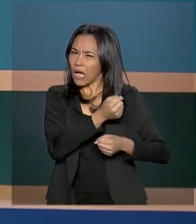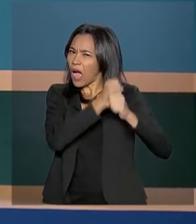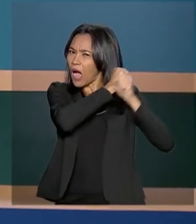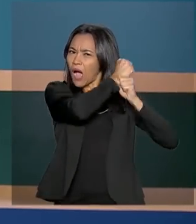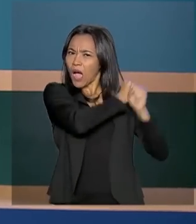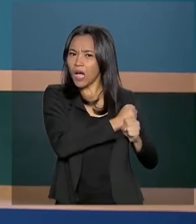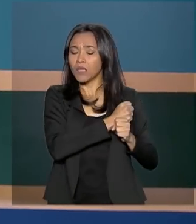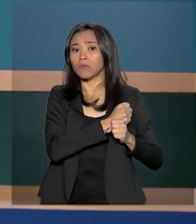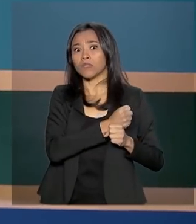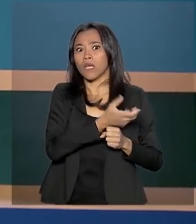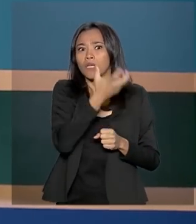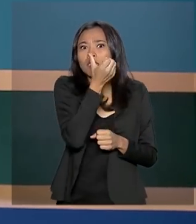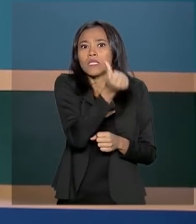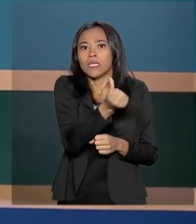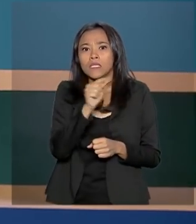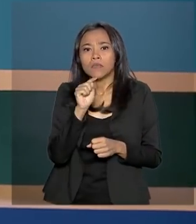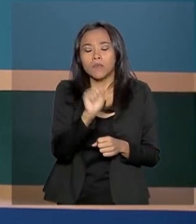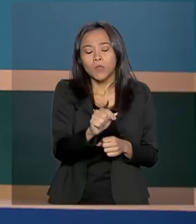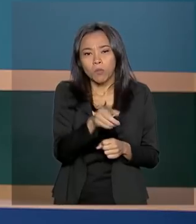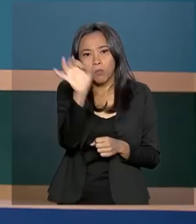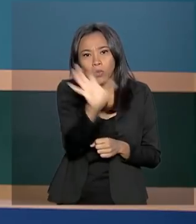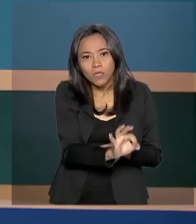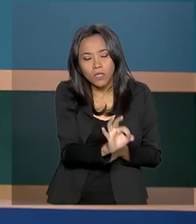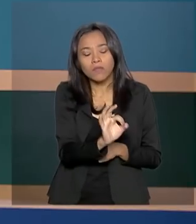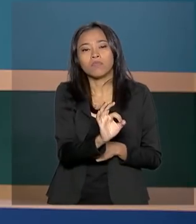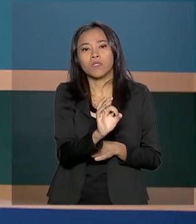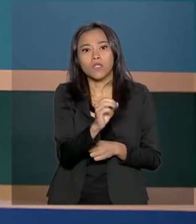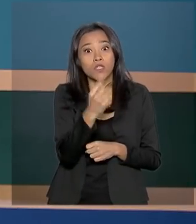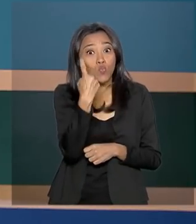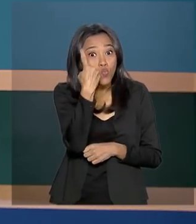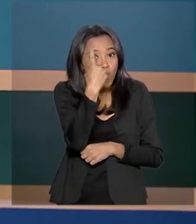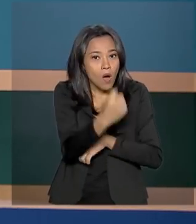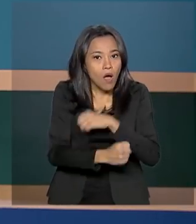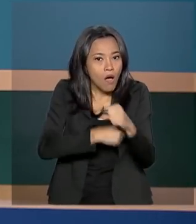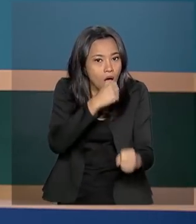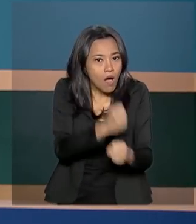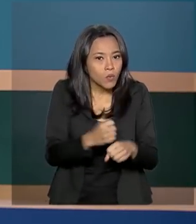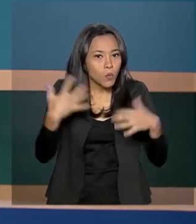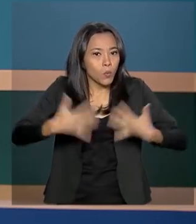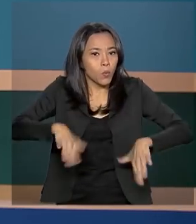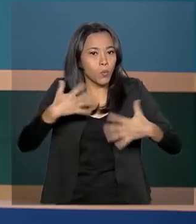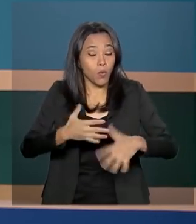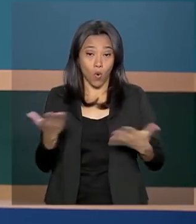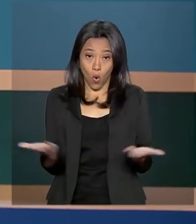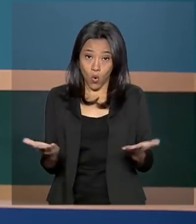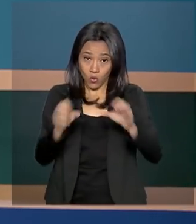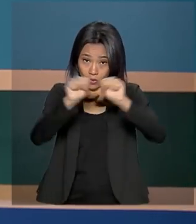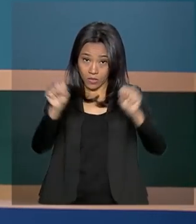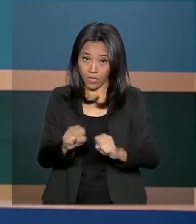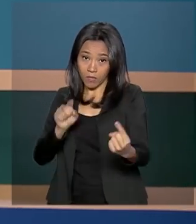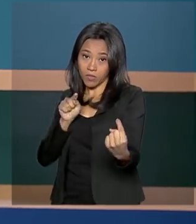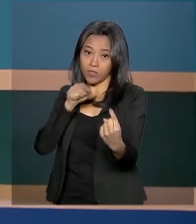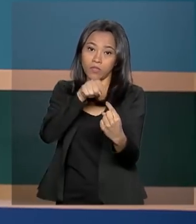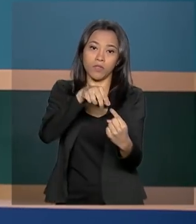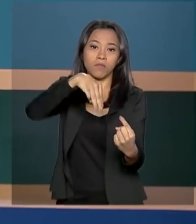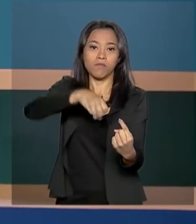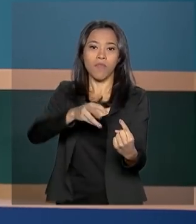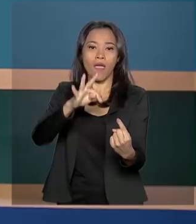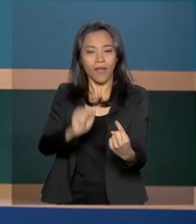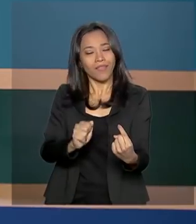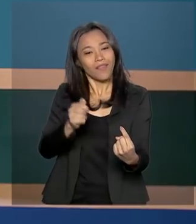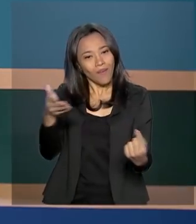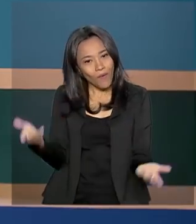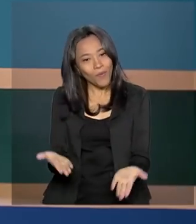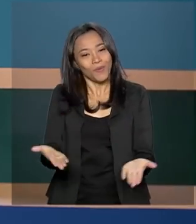ter 6 mil por cento de aumento em um único ano. O sistema de metas está completando 20 anos e nós vamos saber agora, na reportagem